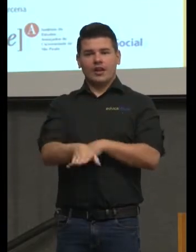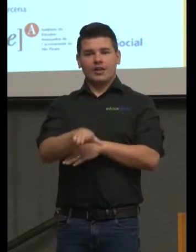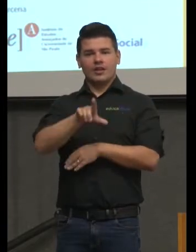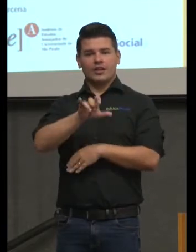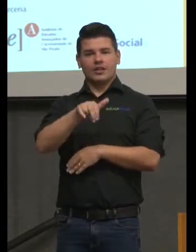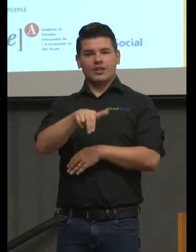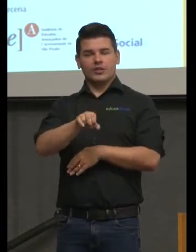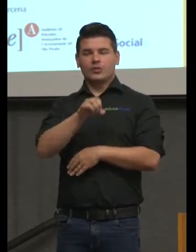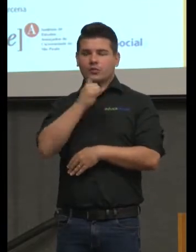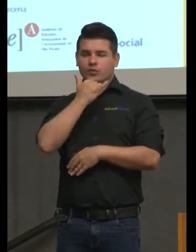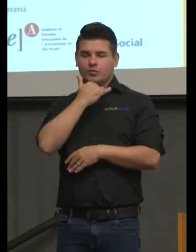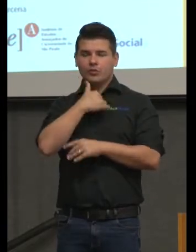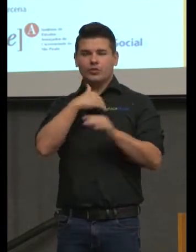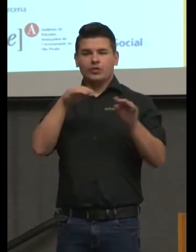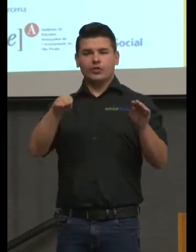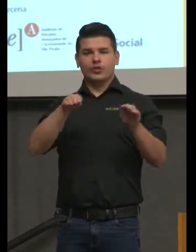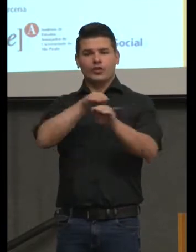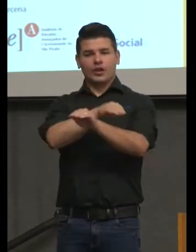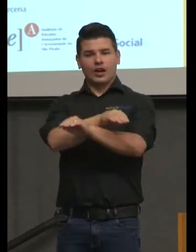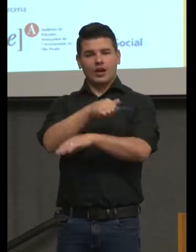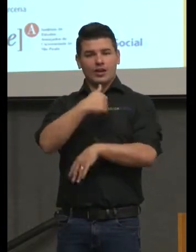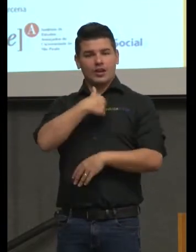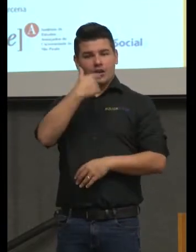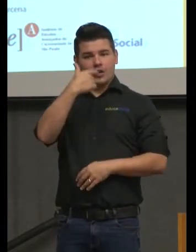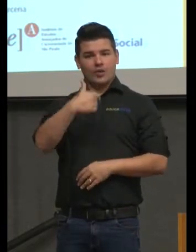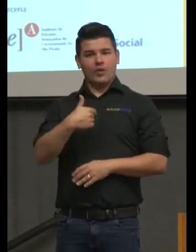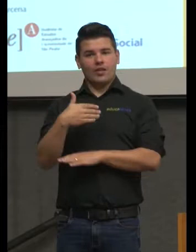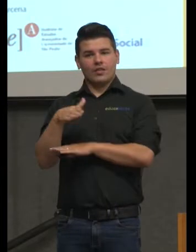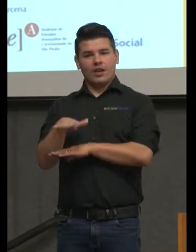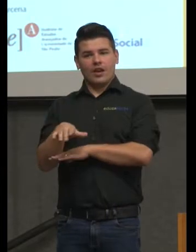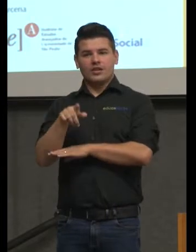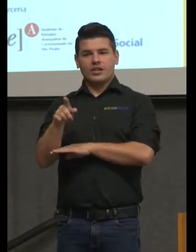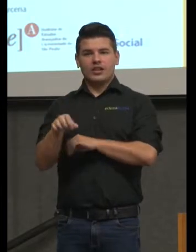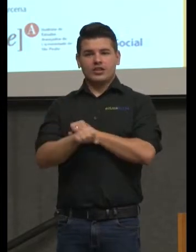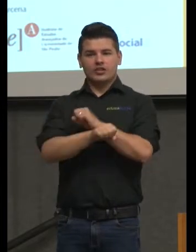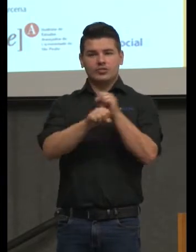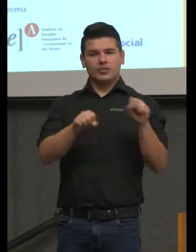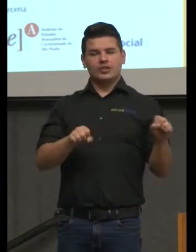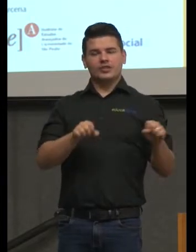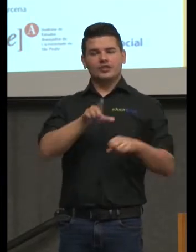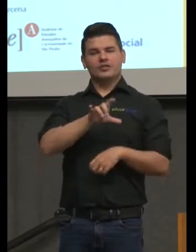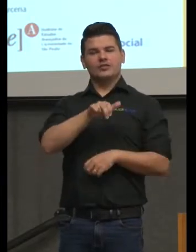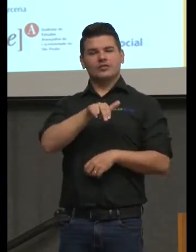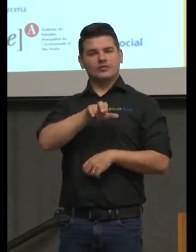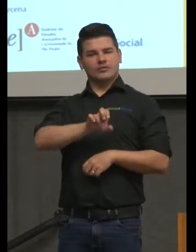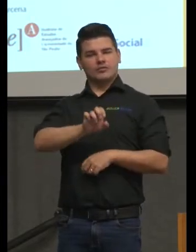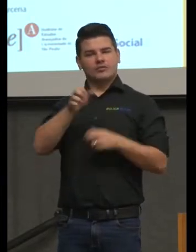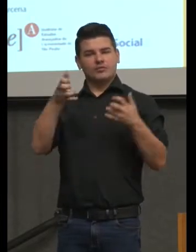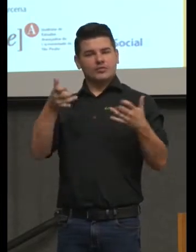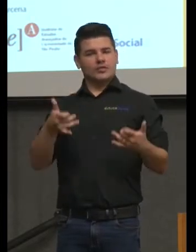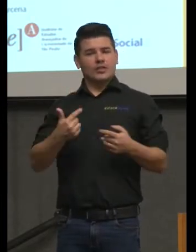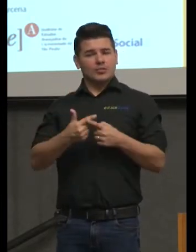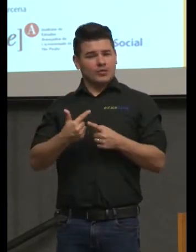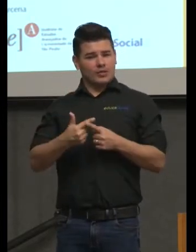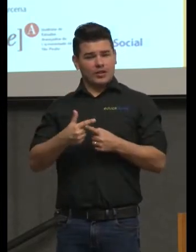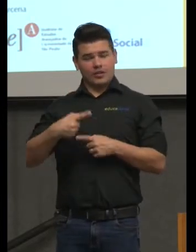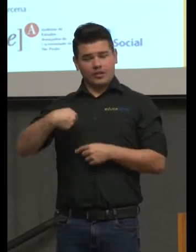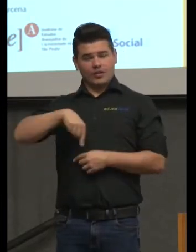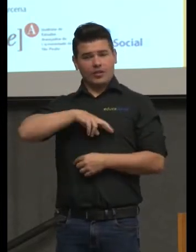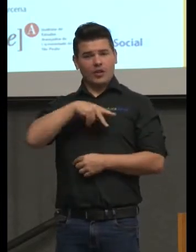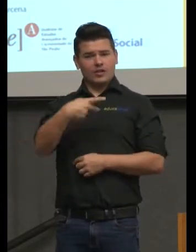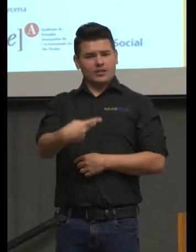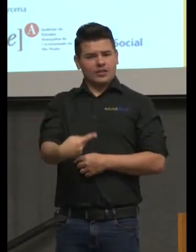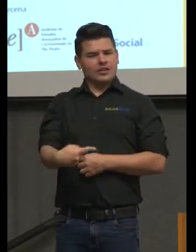troca, eu vou ficar no lugar dele à tarde e ele vai falar agora de manhã, porque, para nós, é